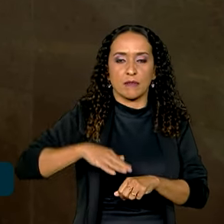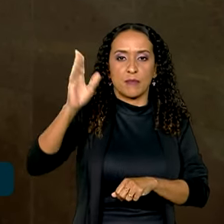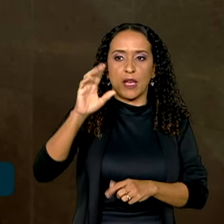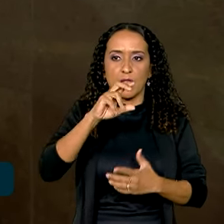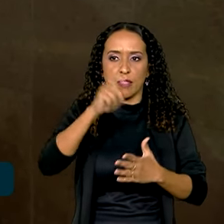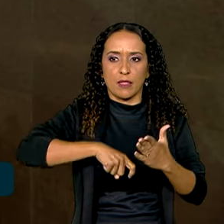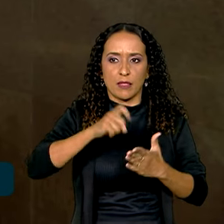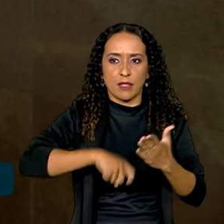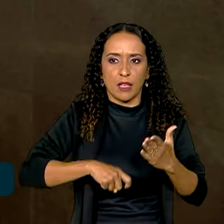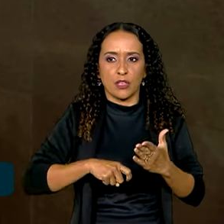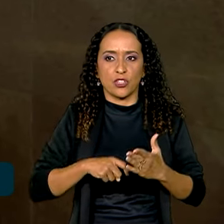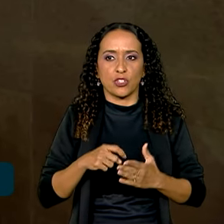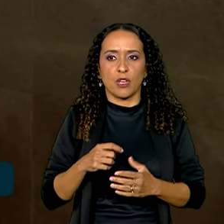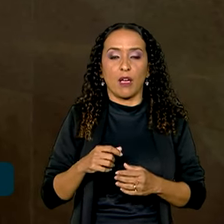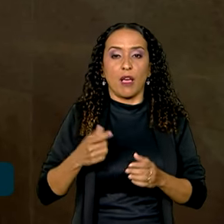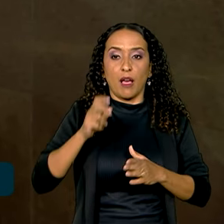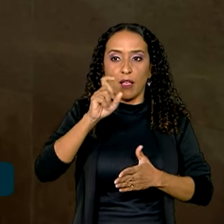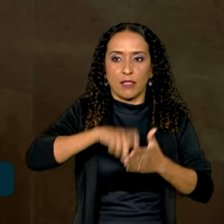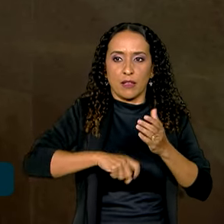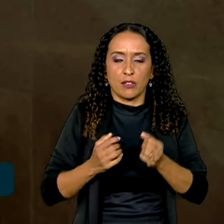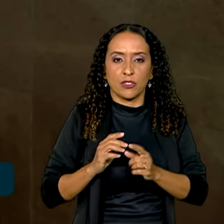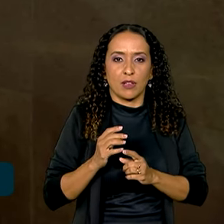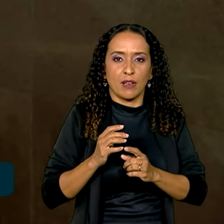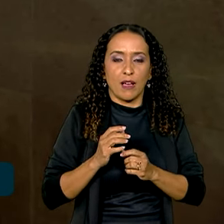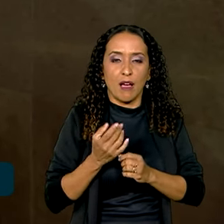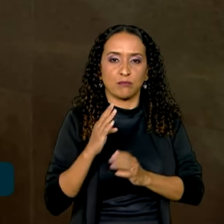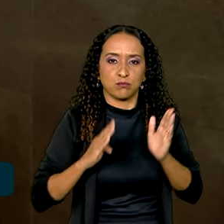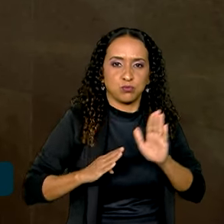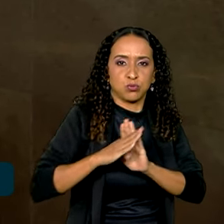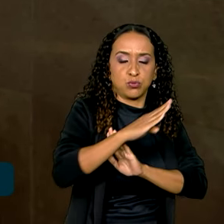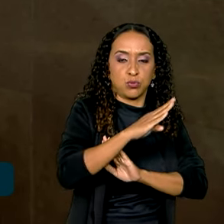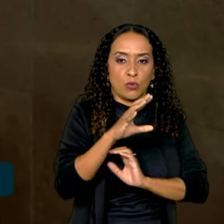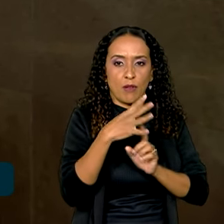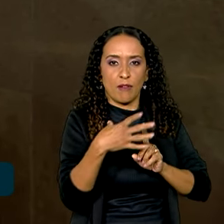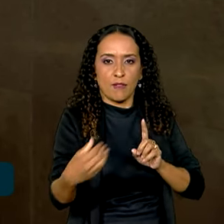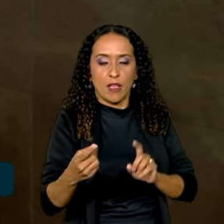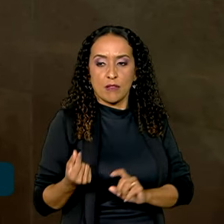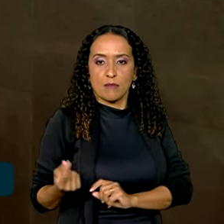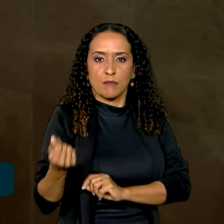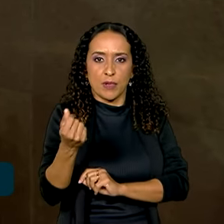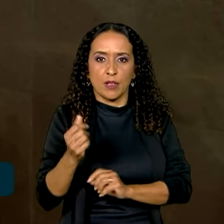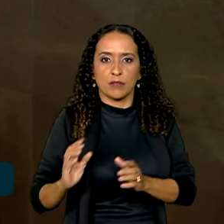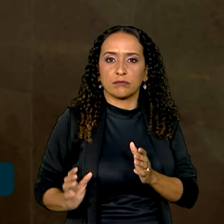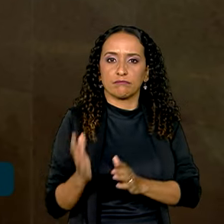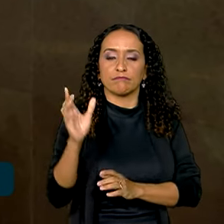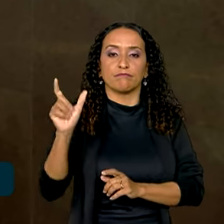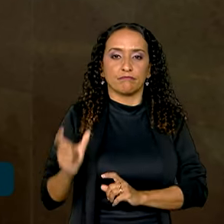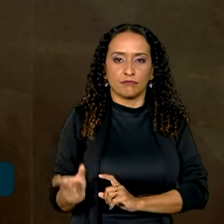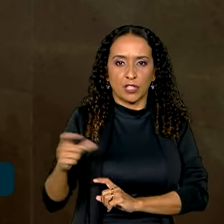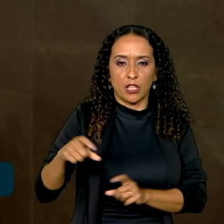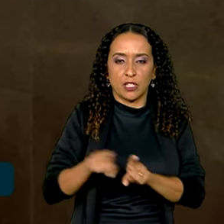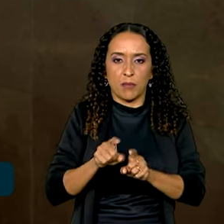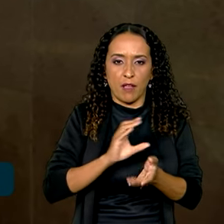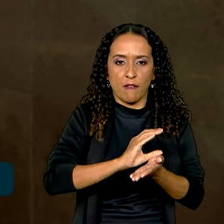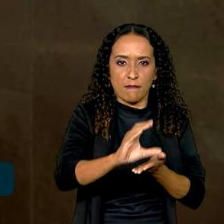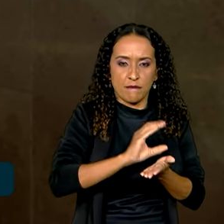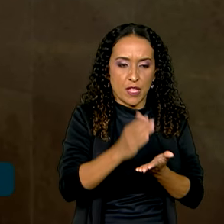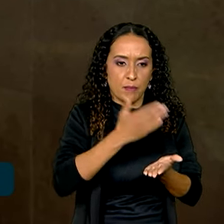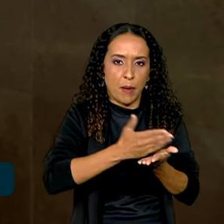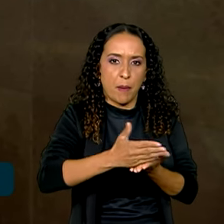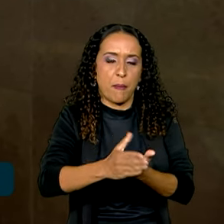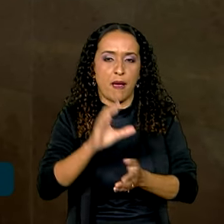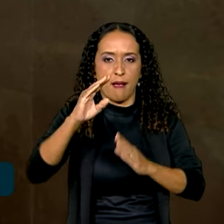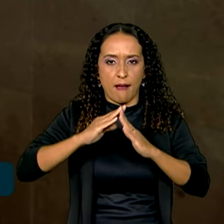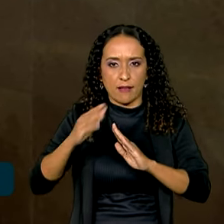economia. A taxa alta reflete nos preços, encarece o crédito, como o financiamento da casa própria